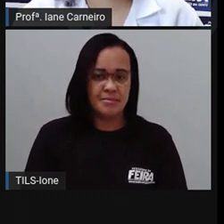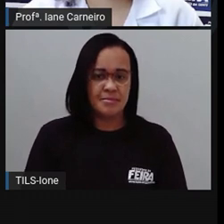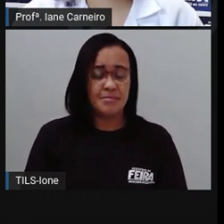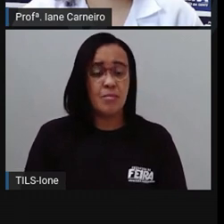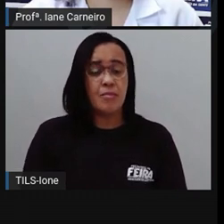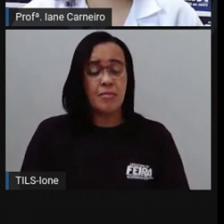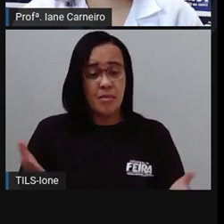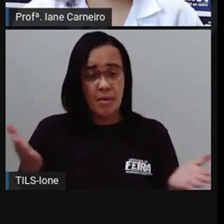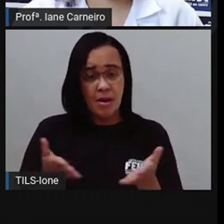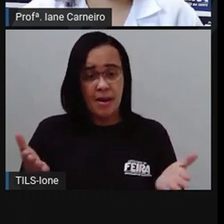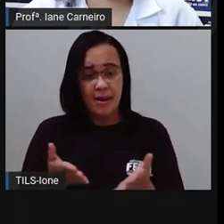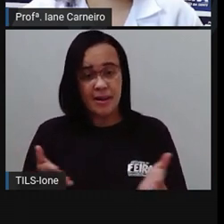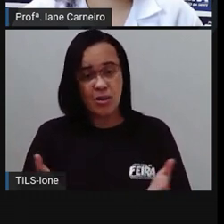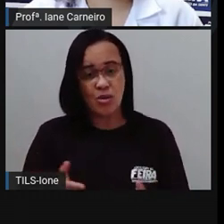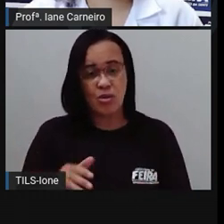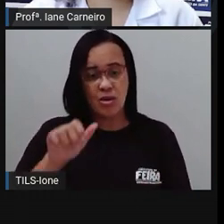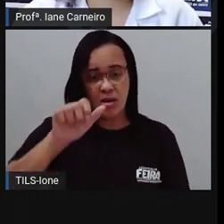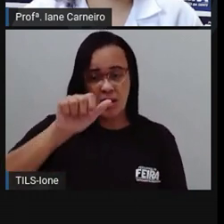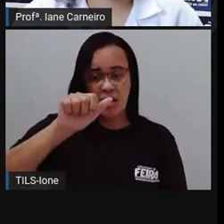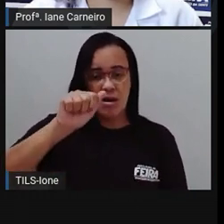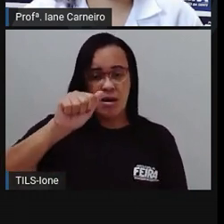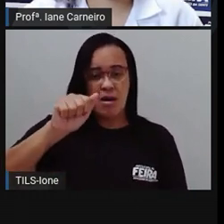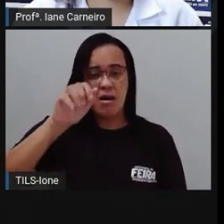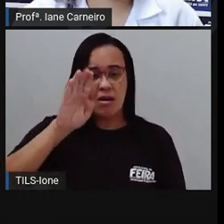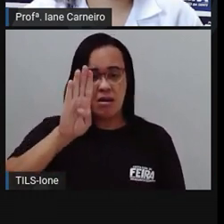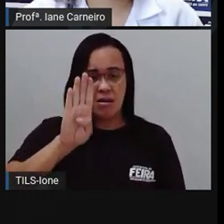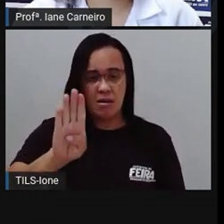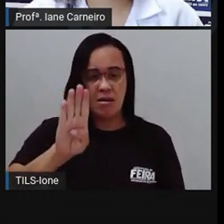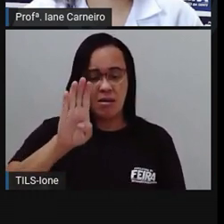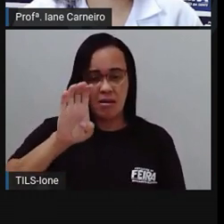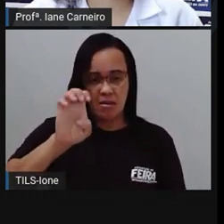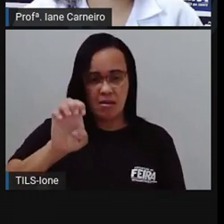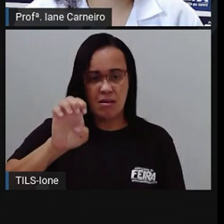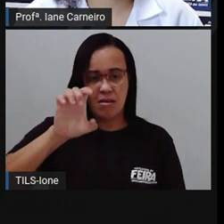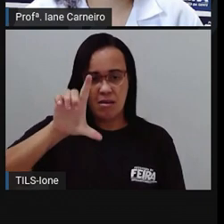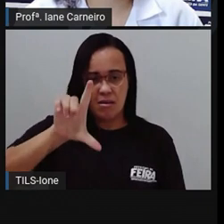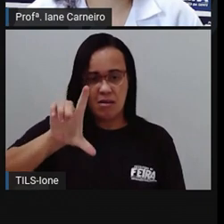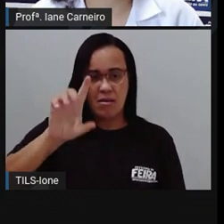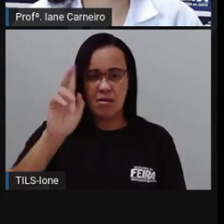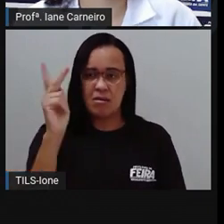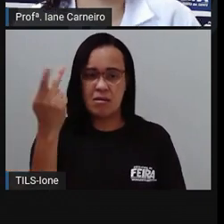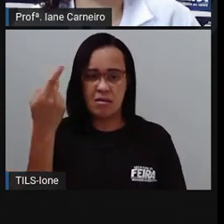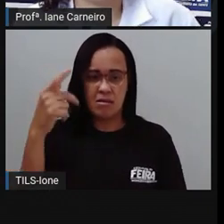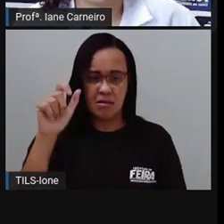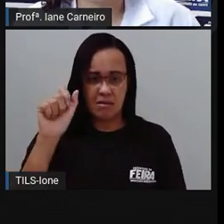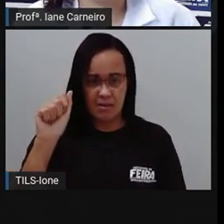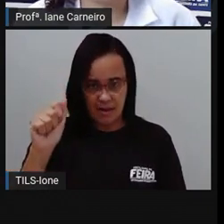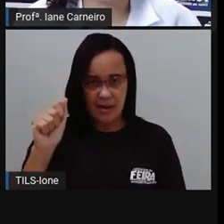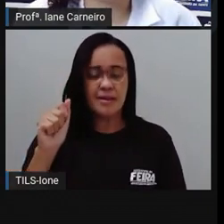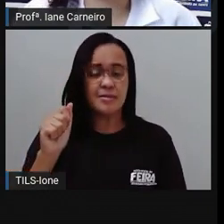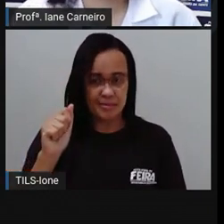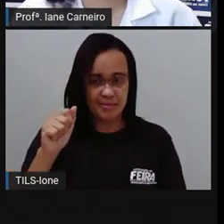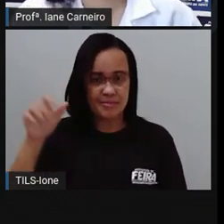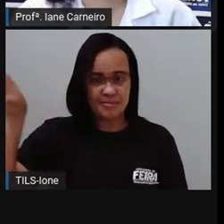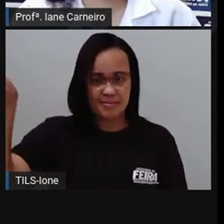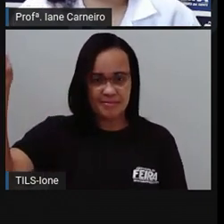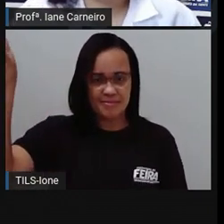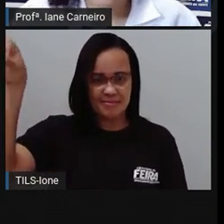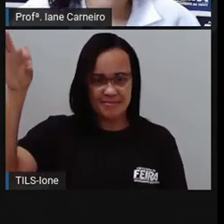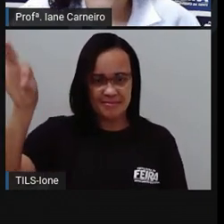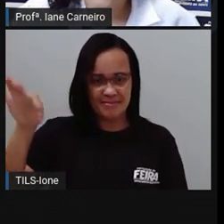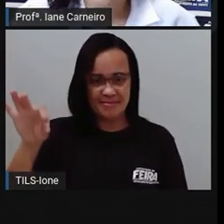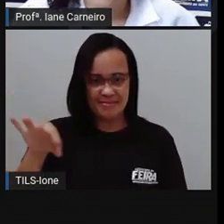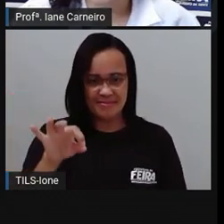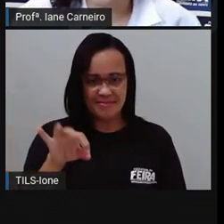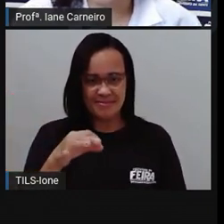E, ó, a abelha. A abelha. Ó, abelha. E qual